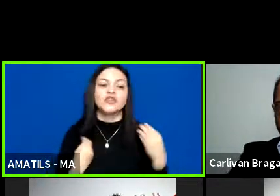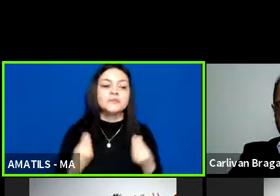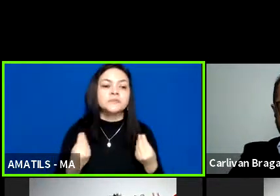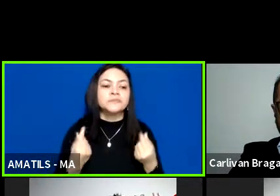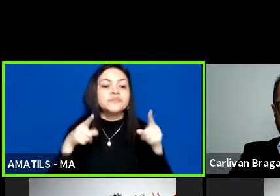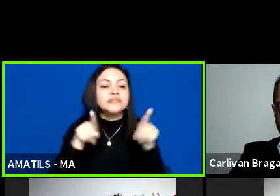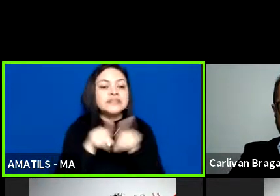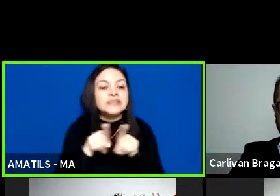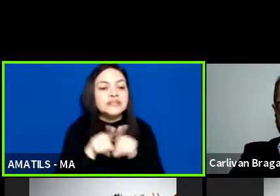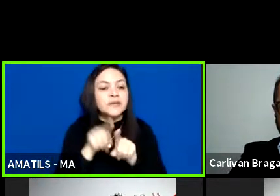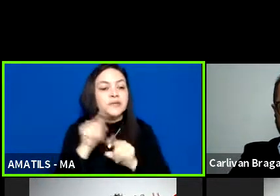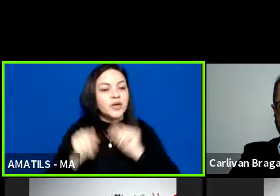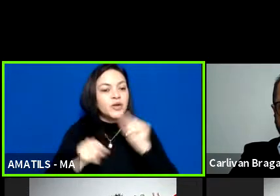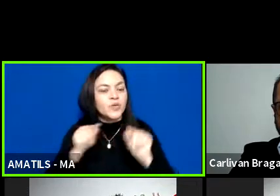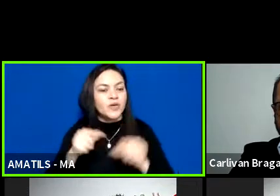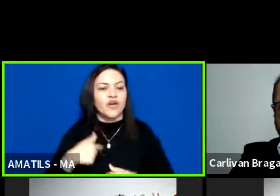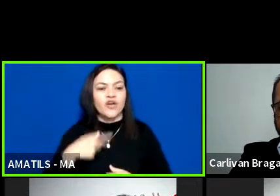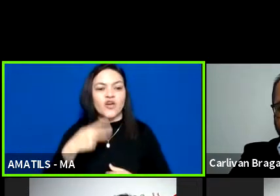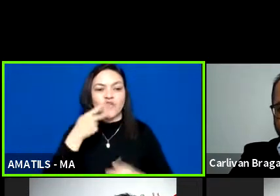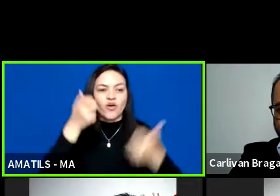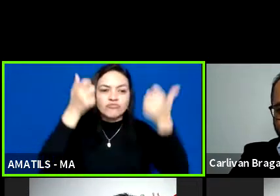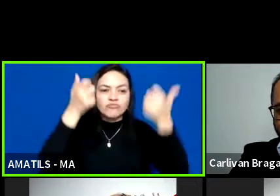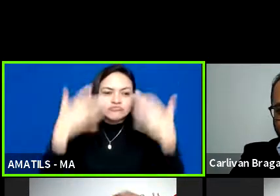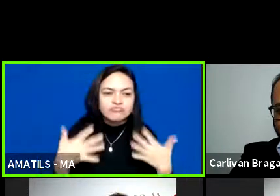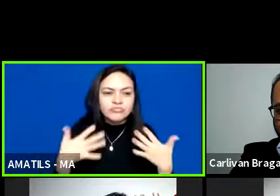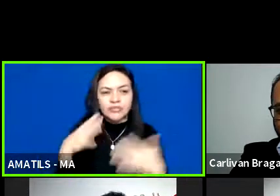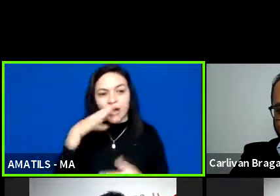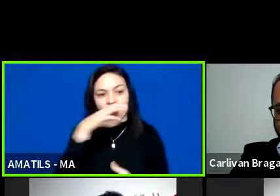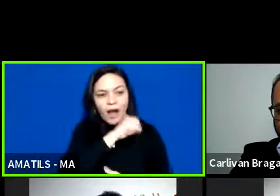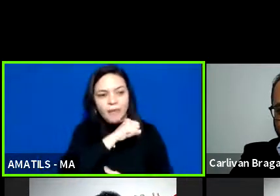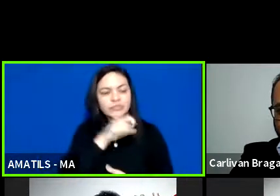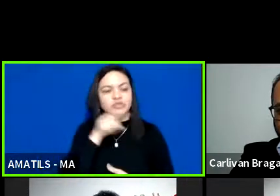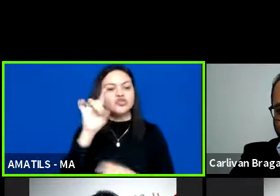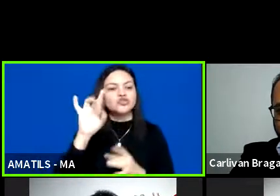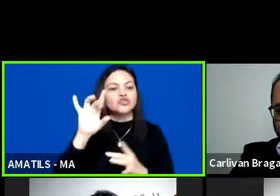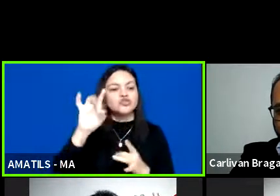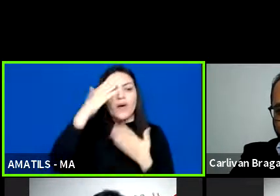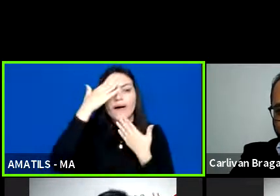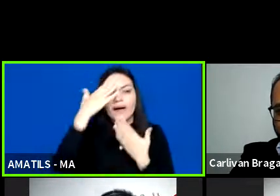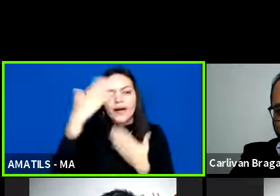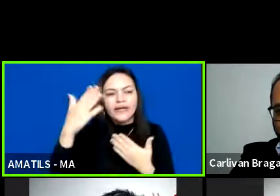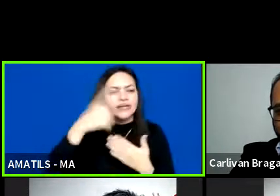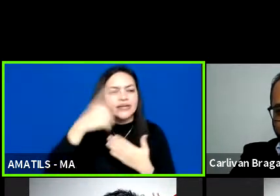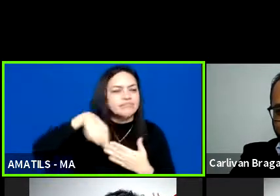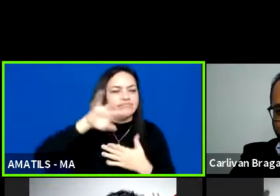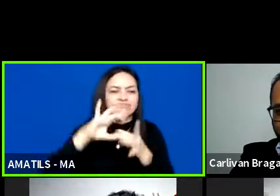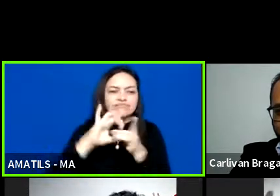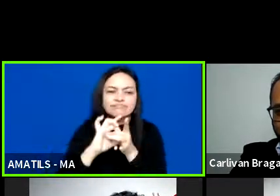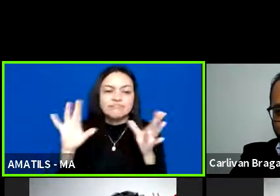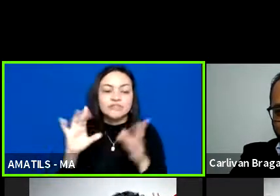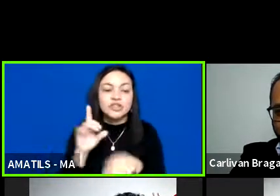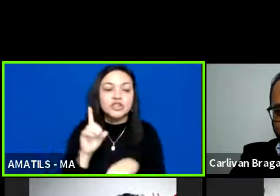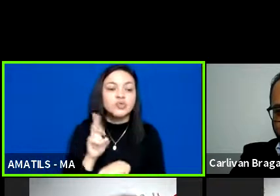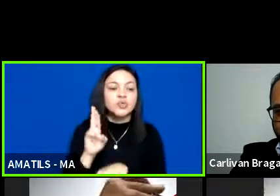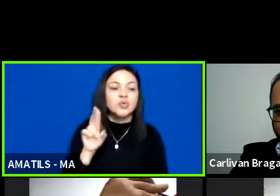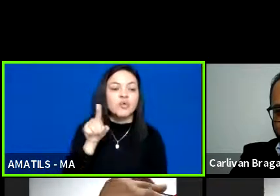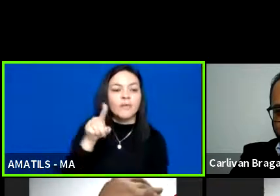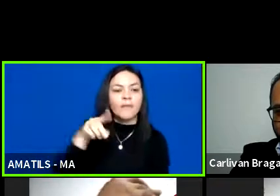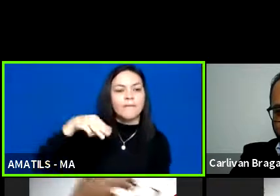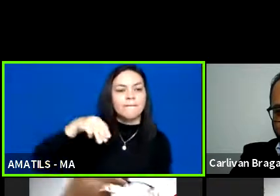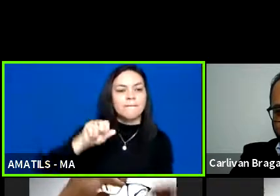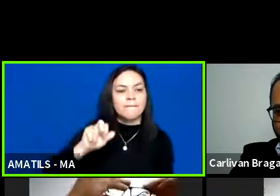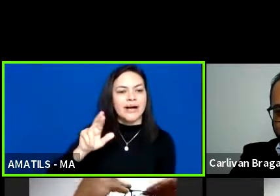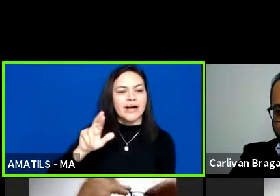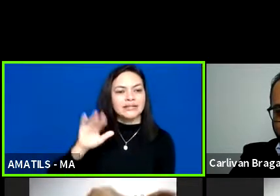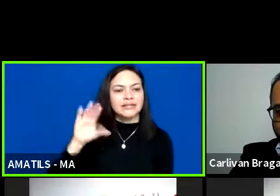Também vou fazer uma breve saudação, apenas agradecer a disponibilidade do Marcelo aqui conosco hoje,